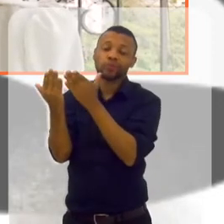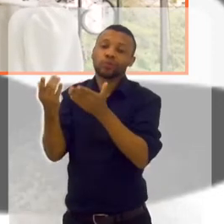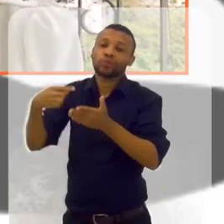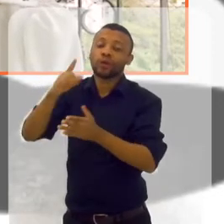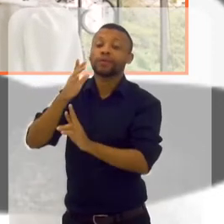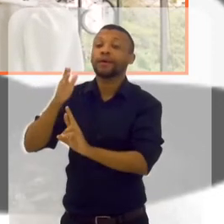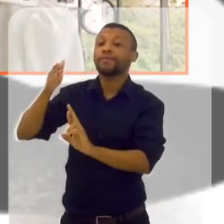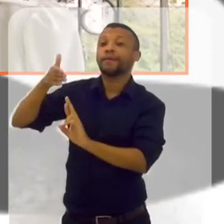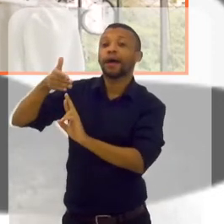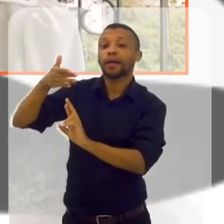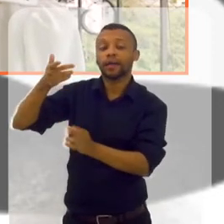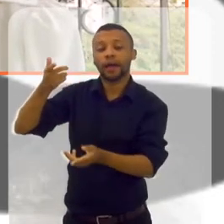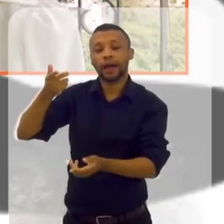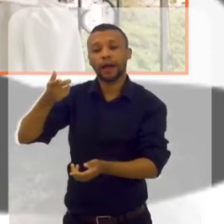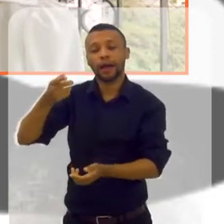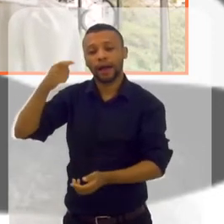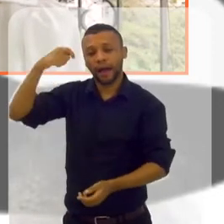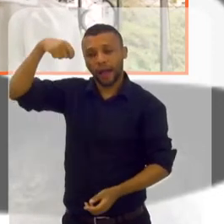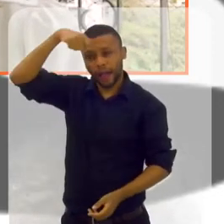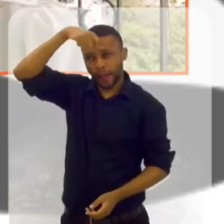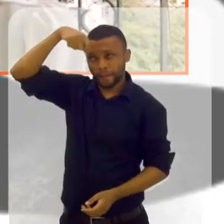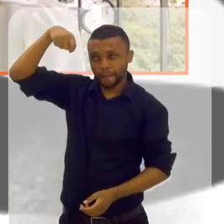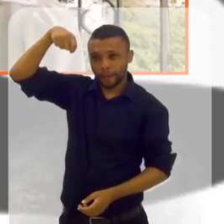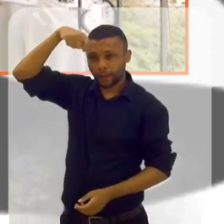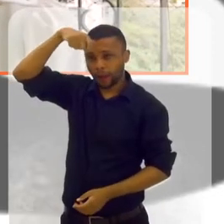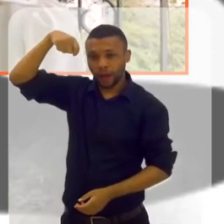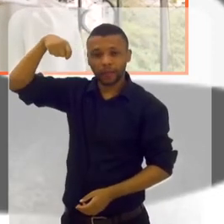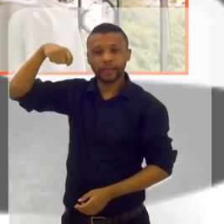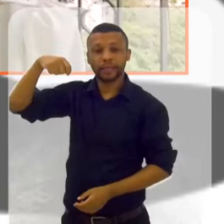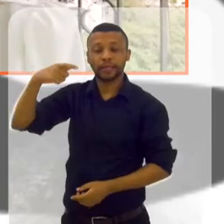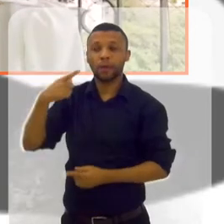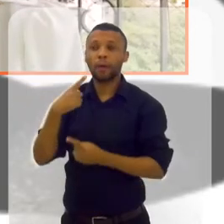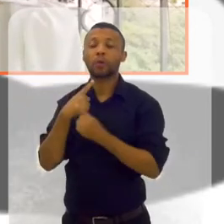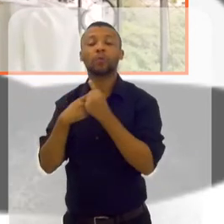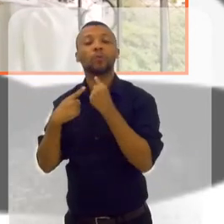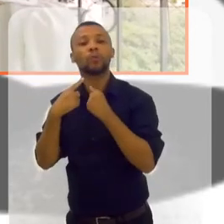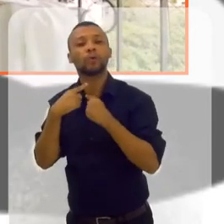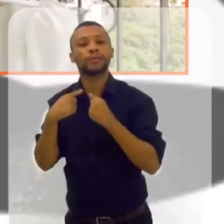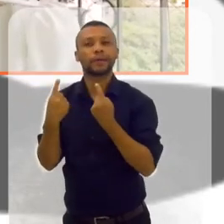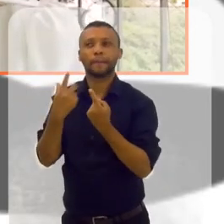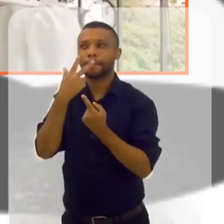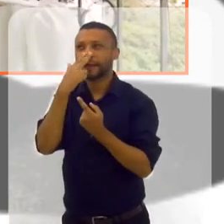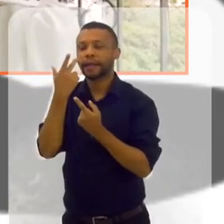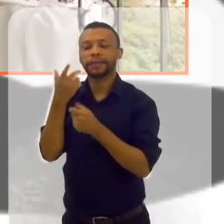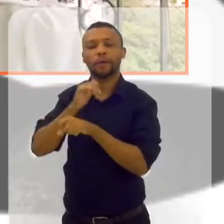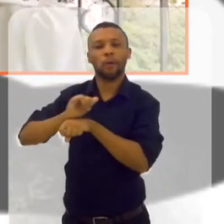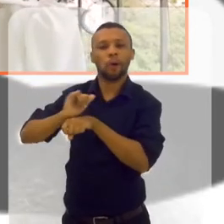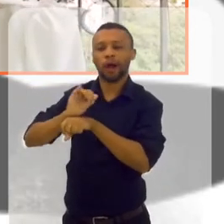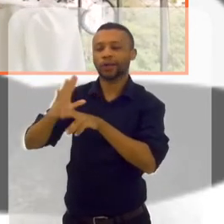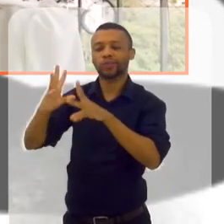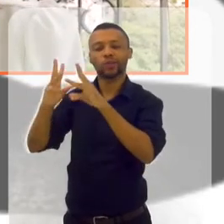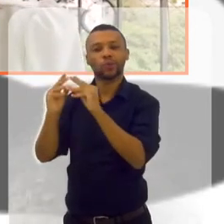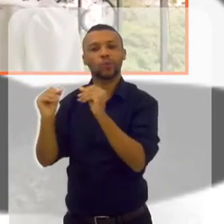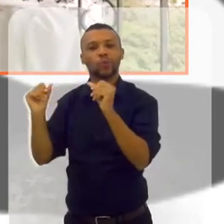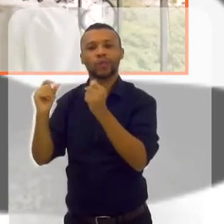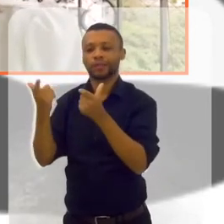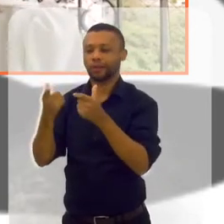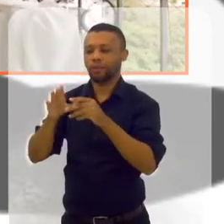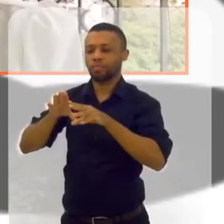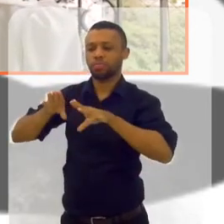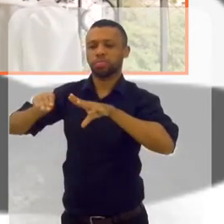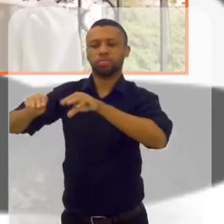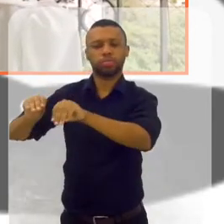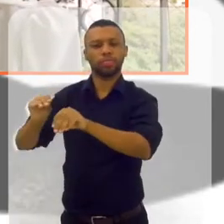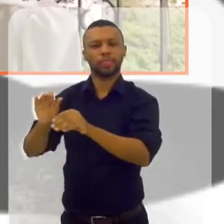hipnose, é uma coisa desejada, porque tem-se a sensação de que é um método de cura não invasivo,